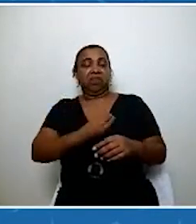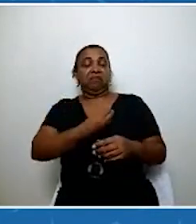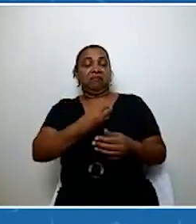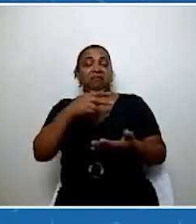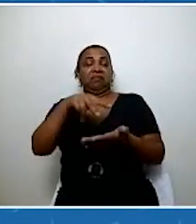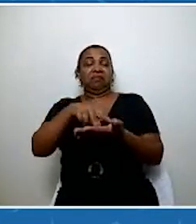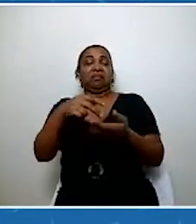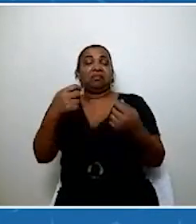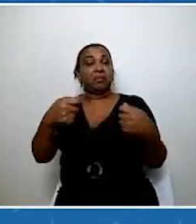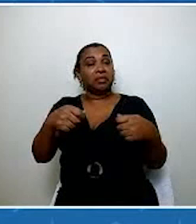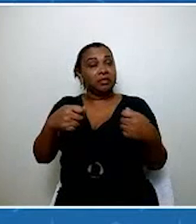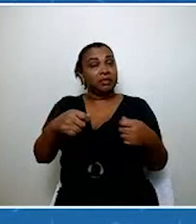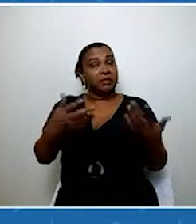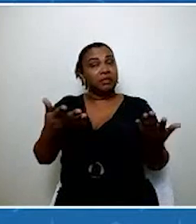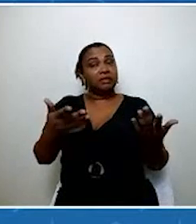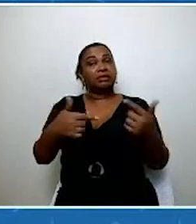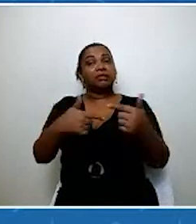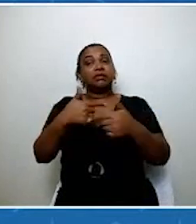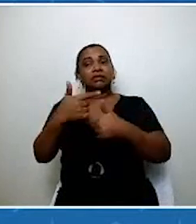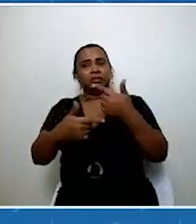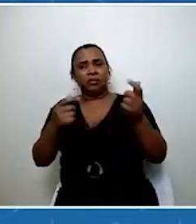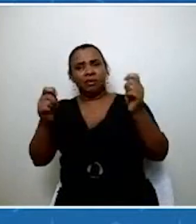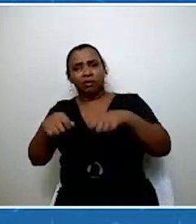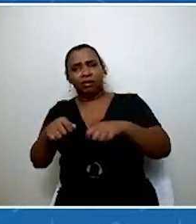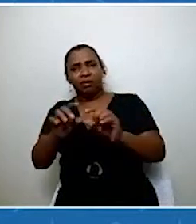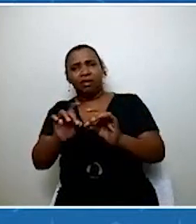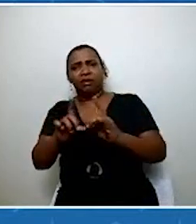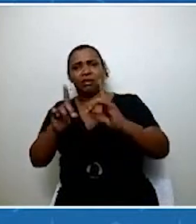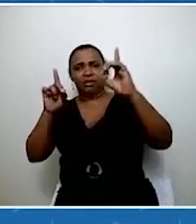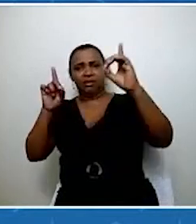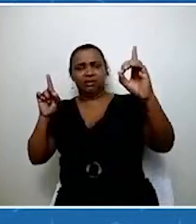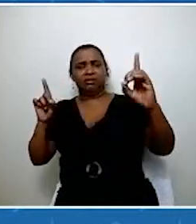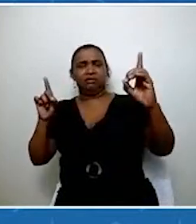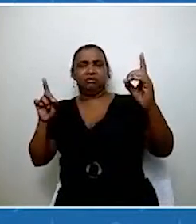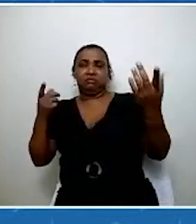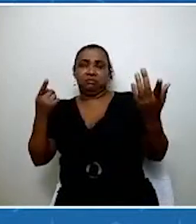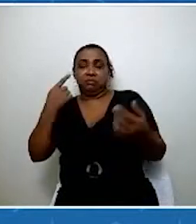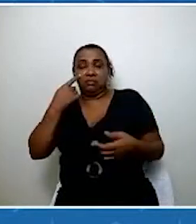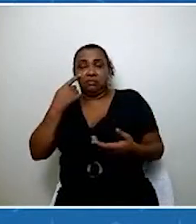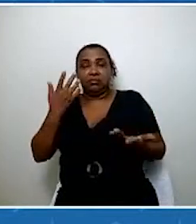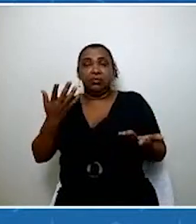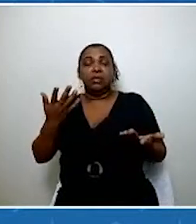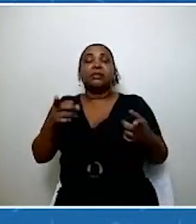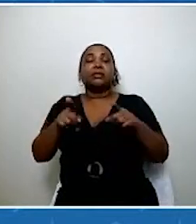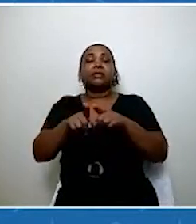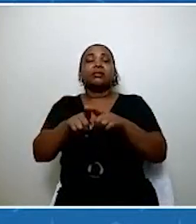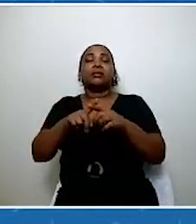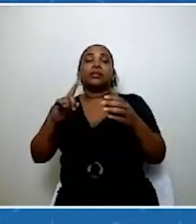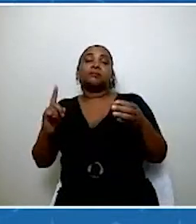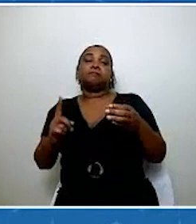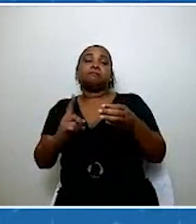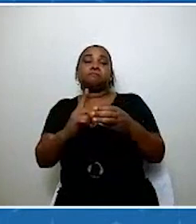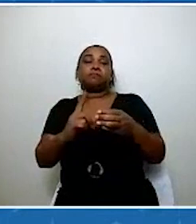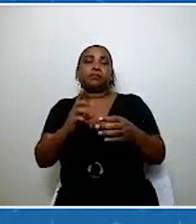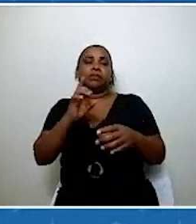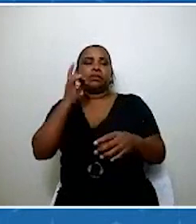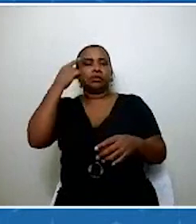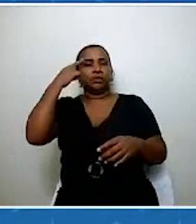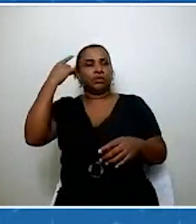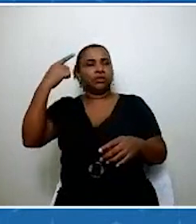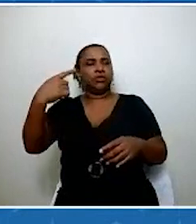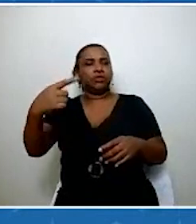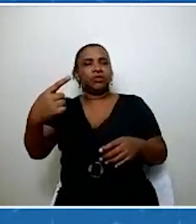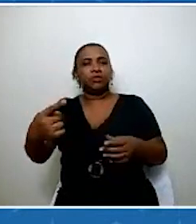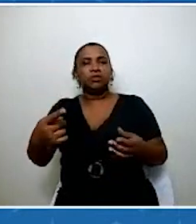de trabalho à distância que funcionam. Então, também incorporar isso no dia a dia, no pós-pandemia, entendendo